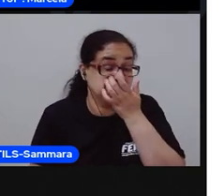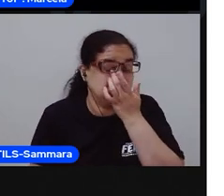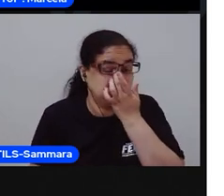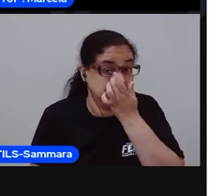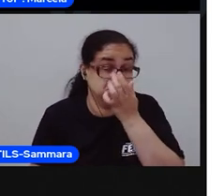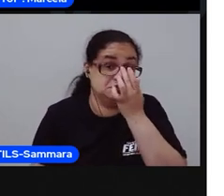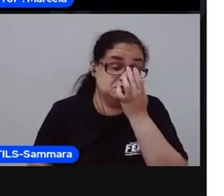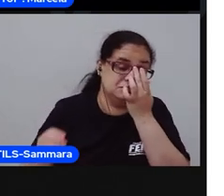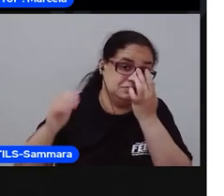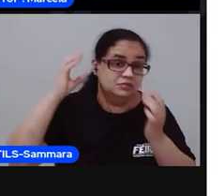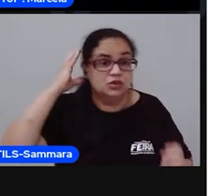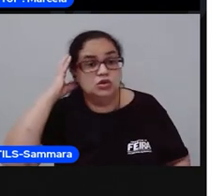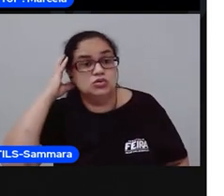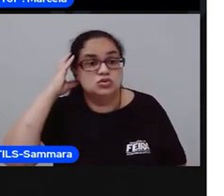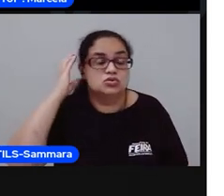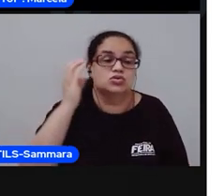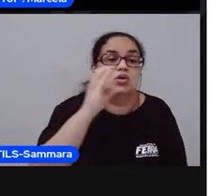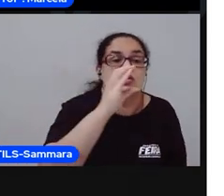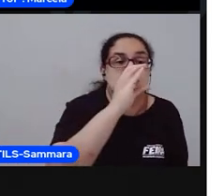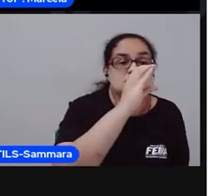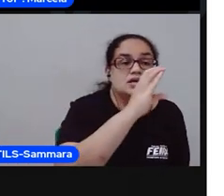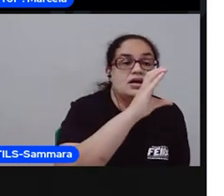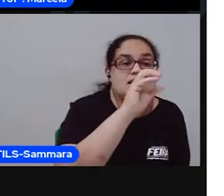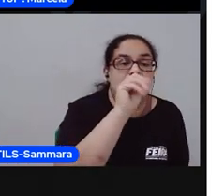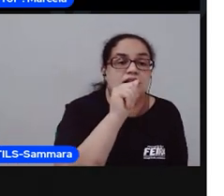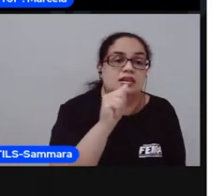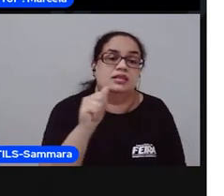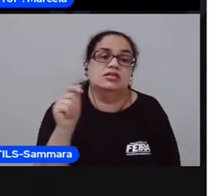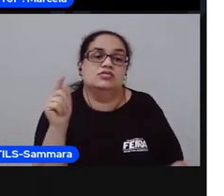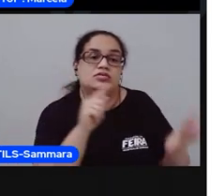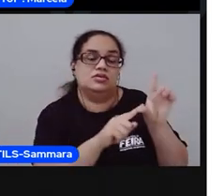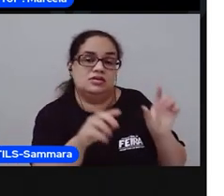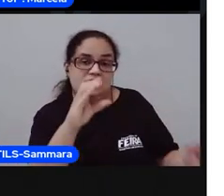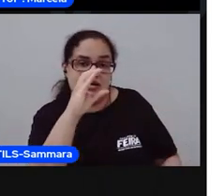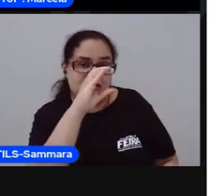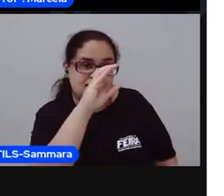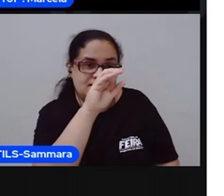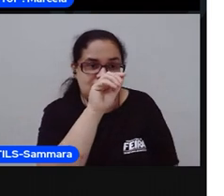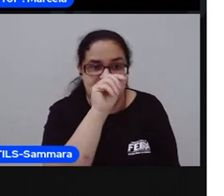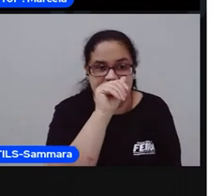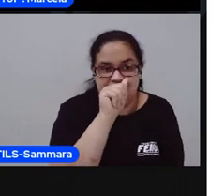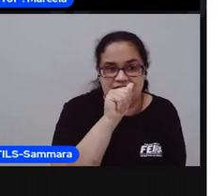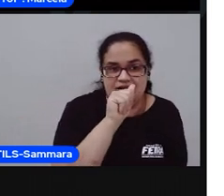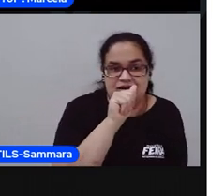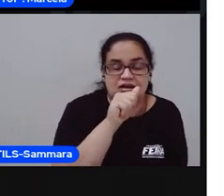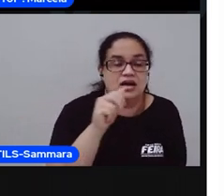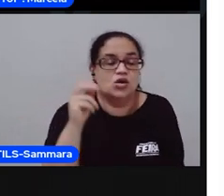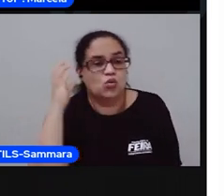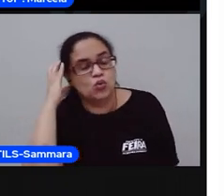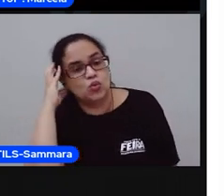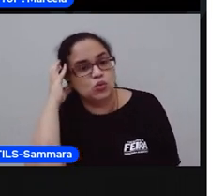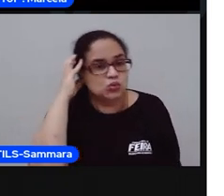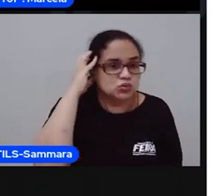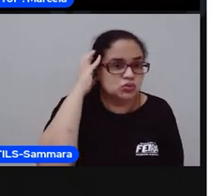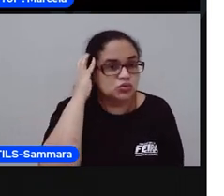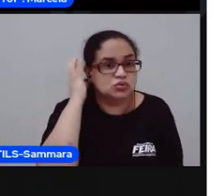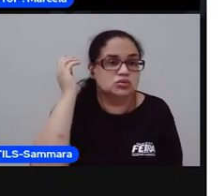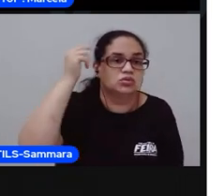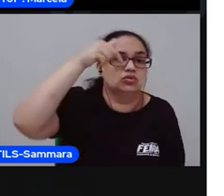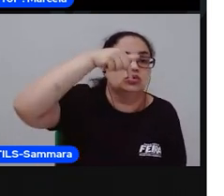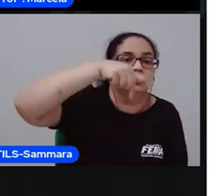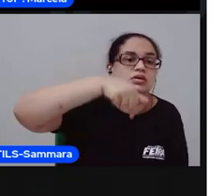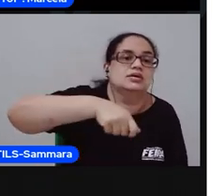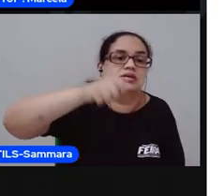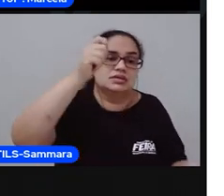É o som do C com A, que está formando aí um K, né? É o som do K. A gente escuta o Q, mas a gente